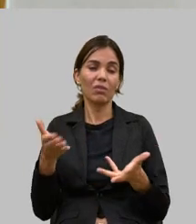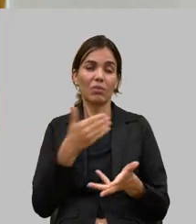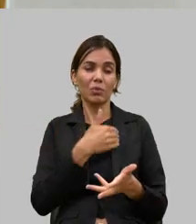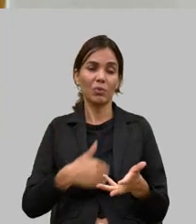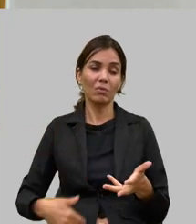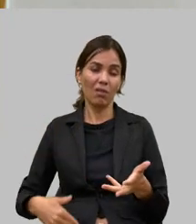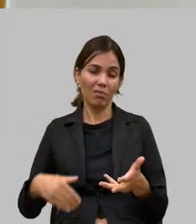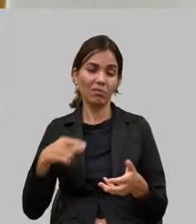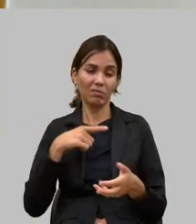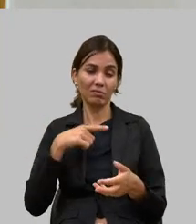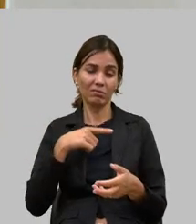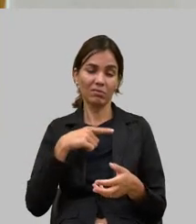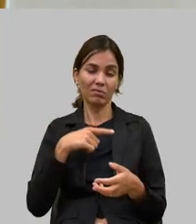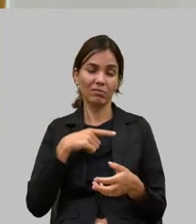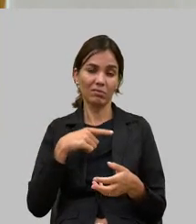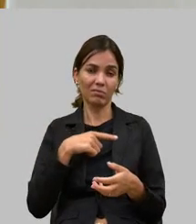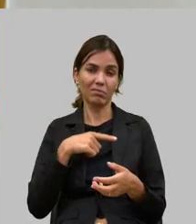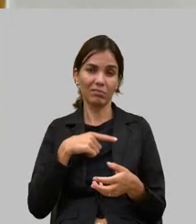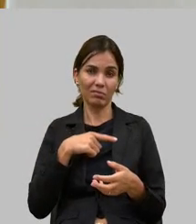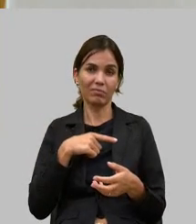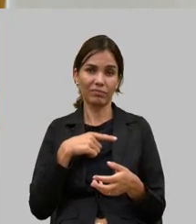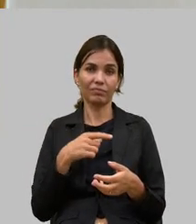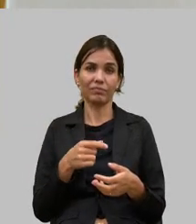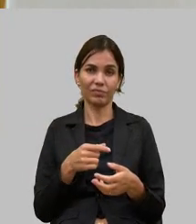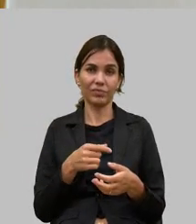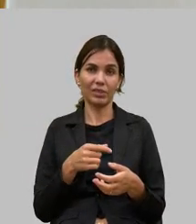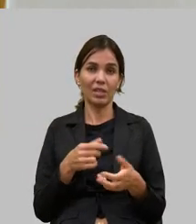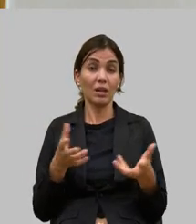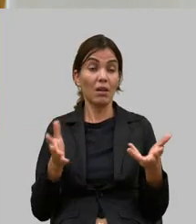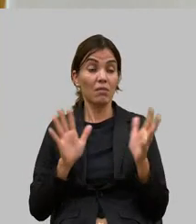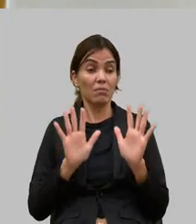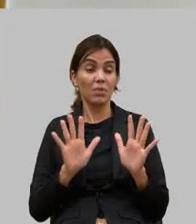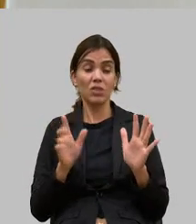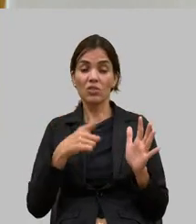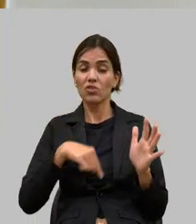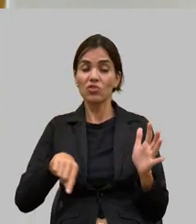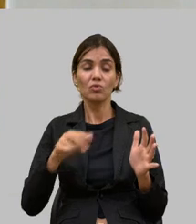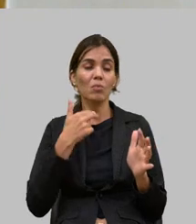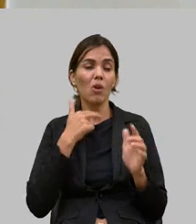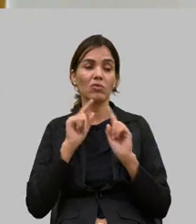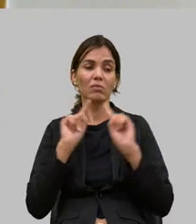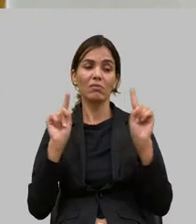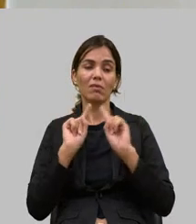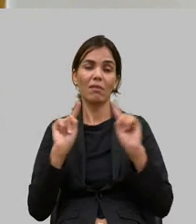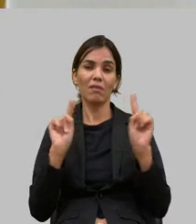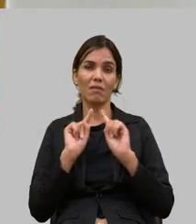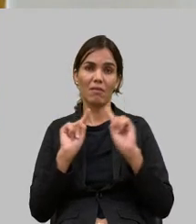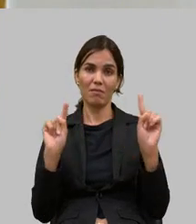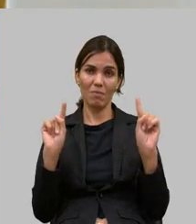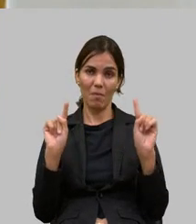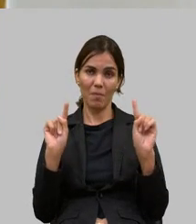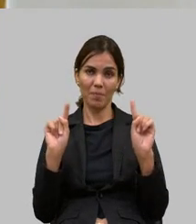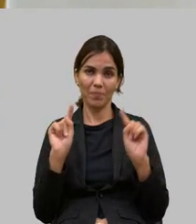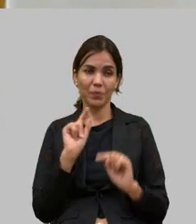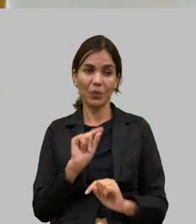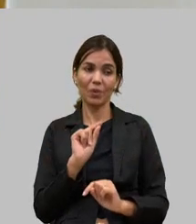uma coisa nós não podemos nos queixar em momento nenhum esse